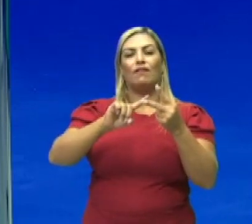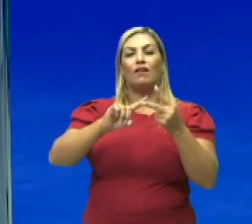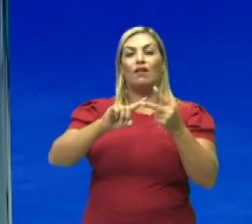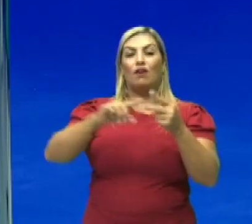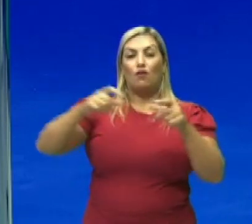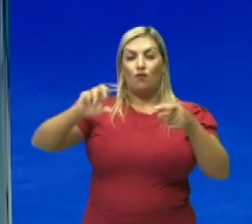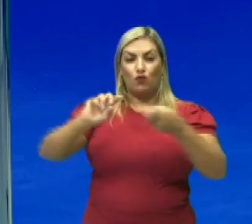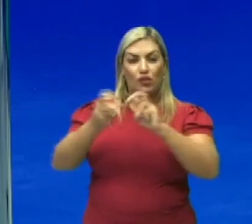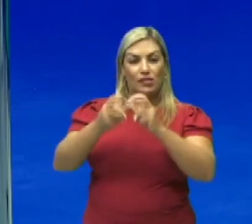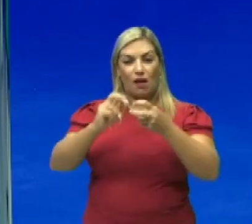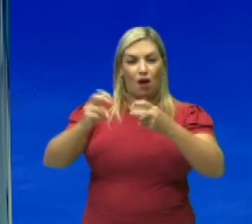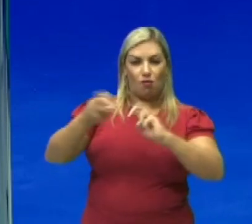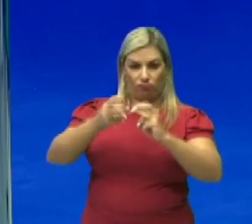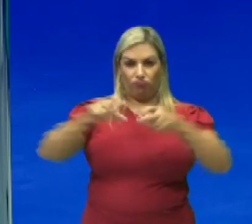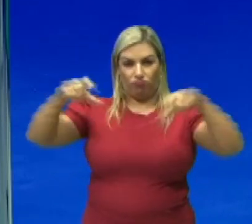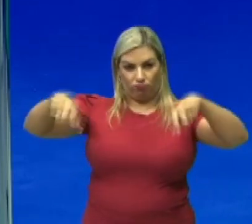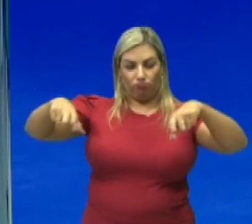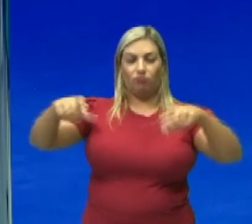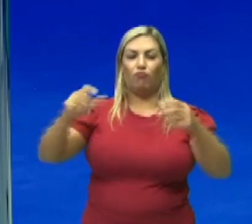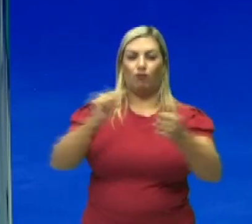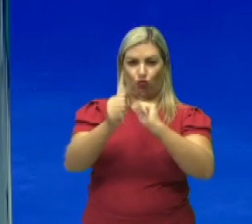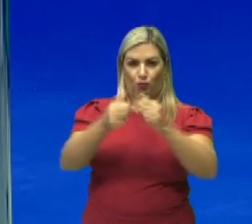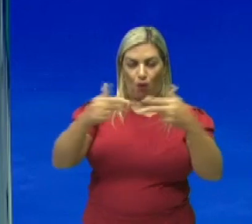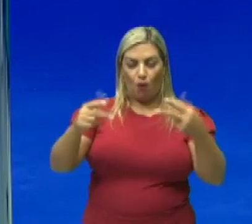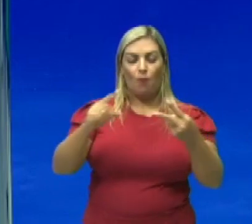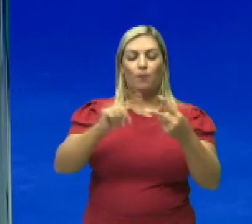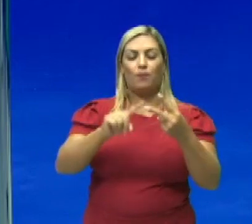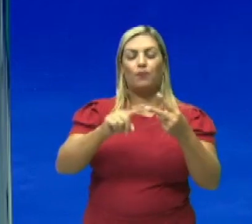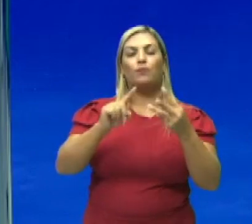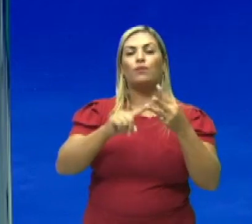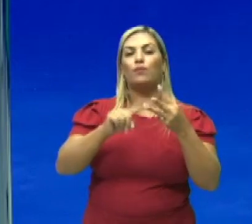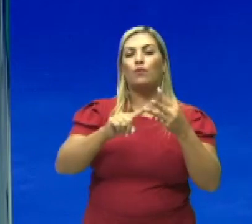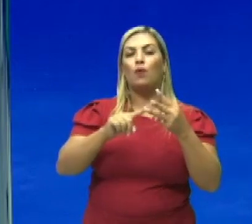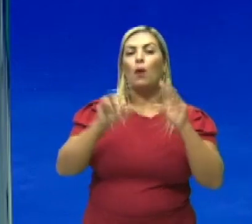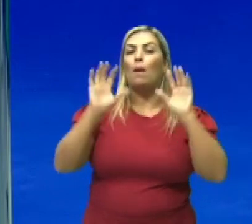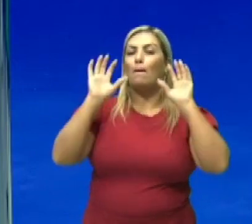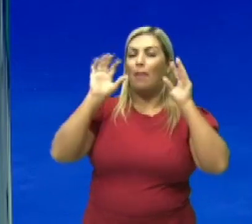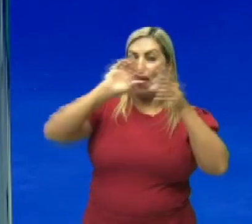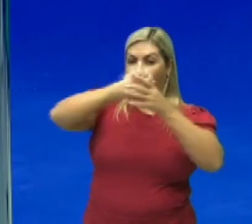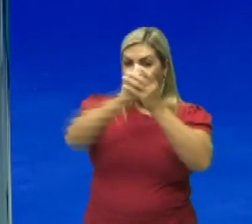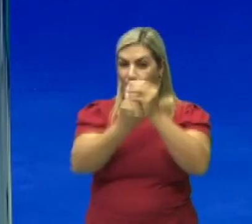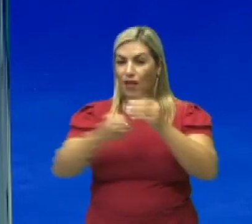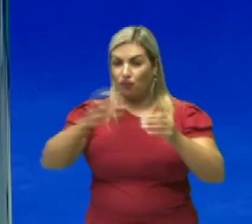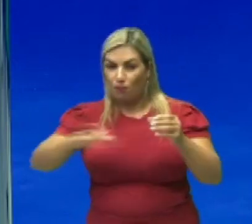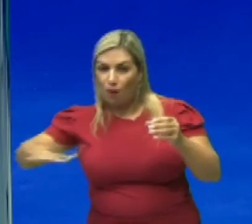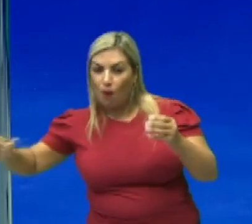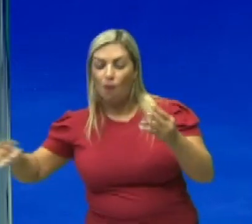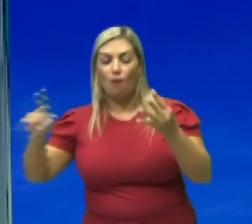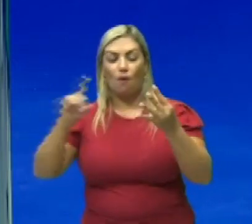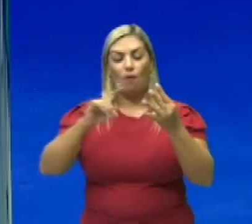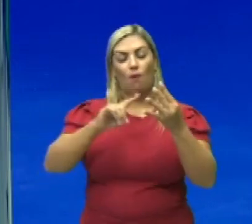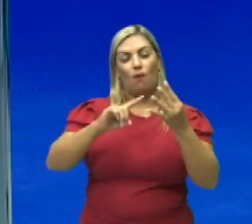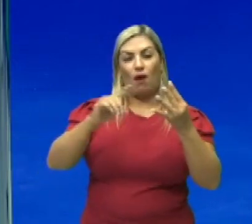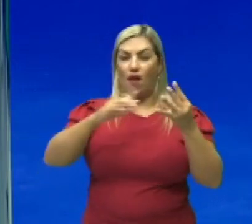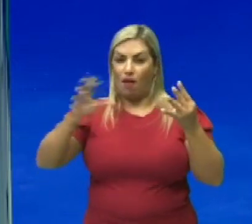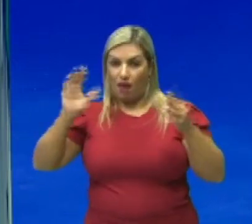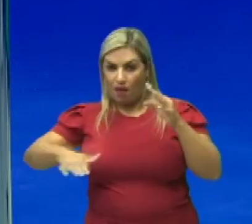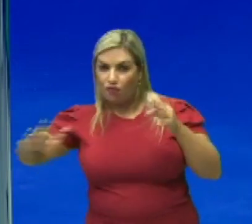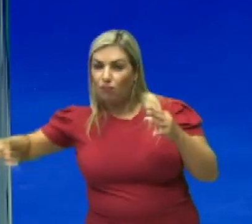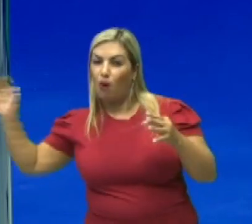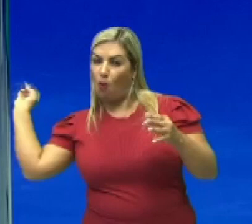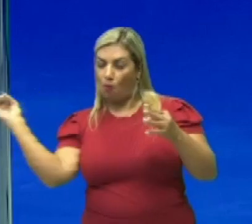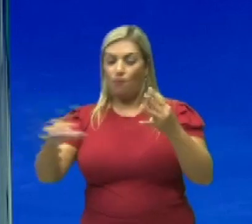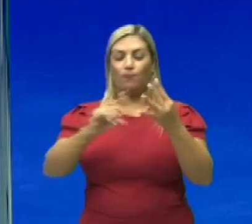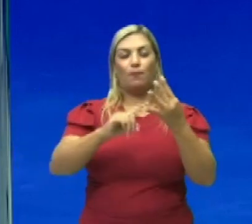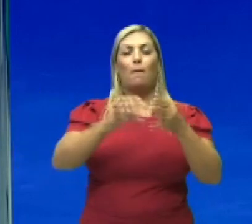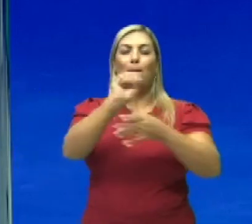e o basquete. Vou falar primeiro do voleibol. Por que eu vou falar primeiro do voleibol? Porque o voleibol tem